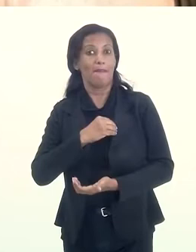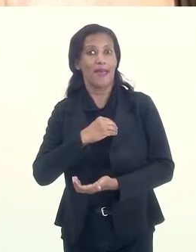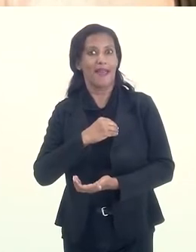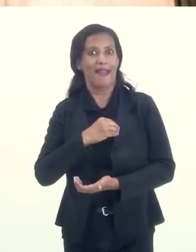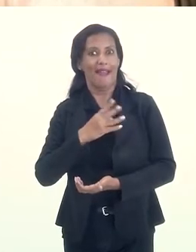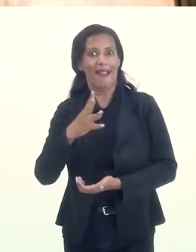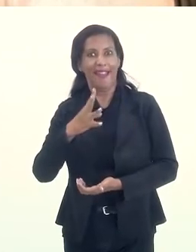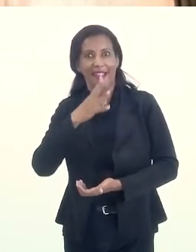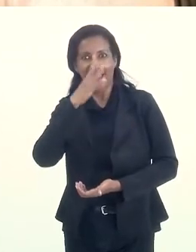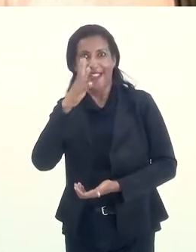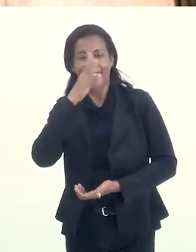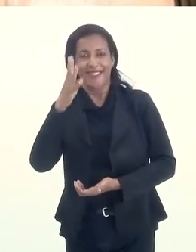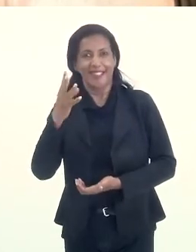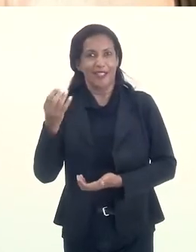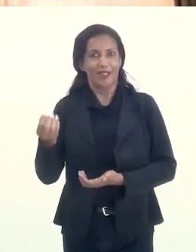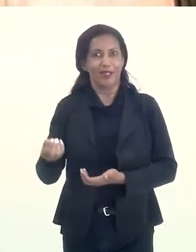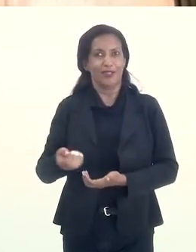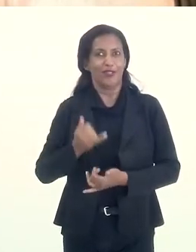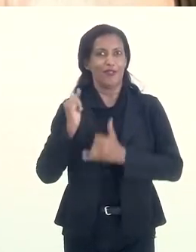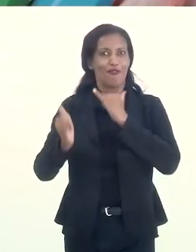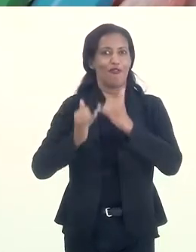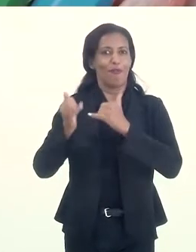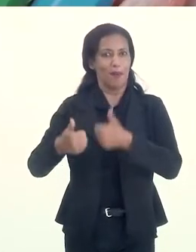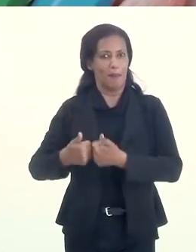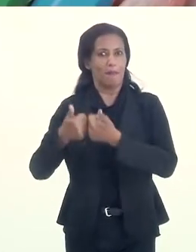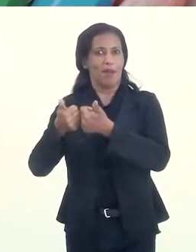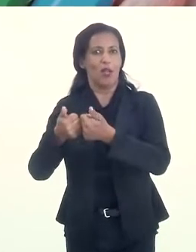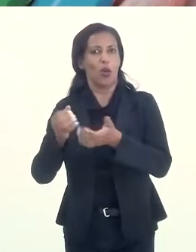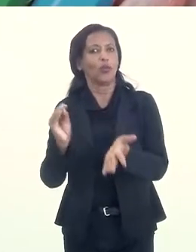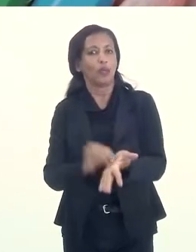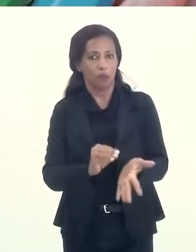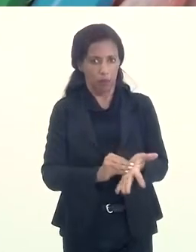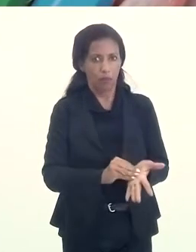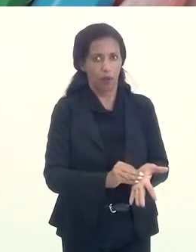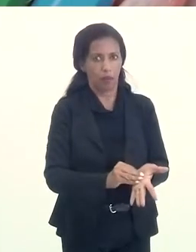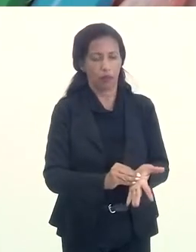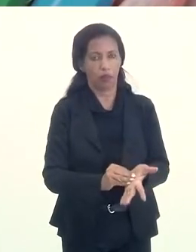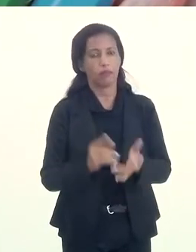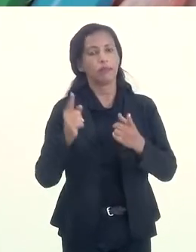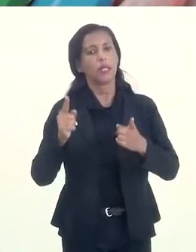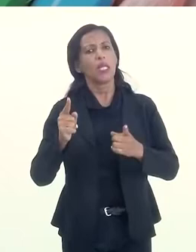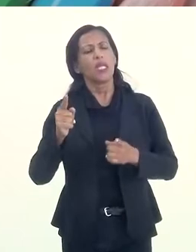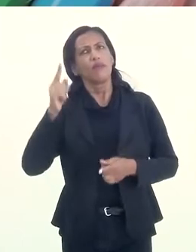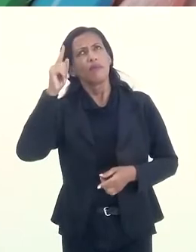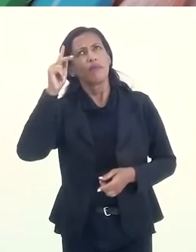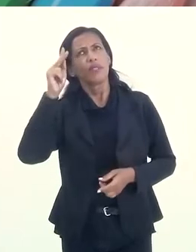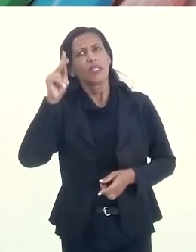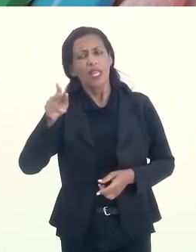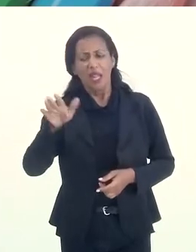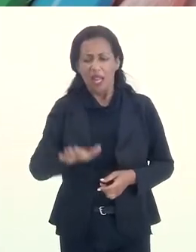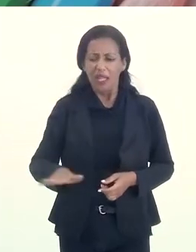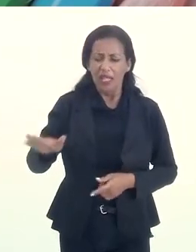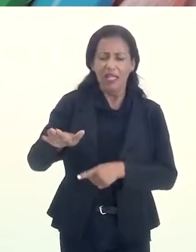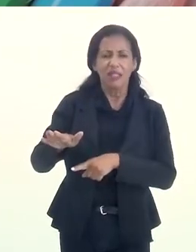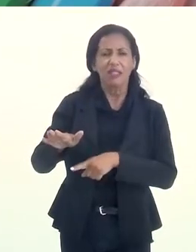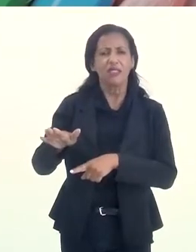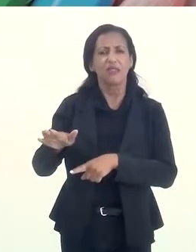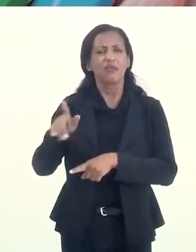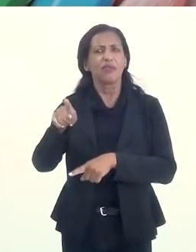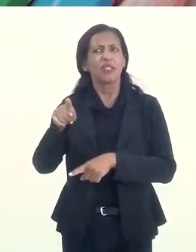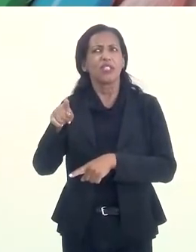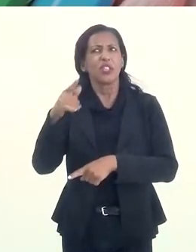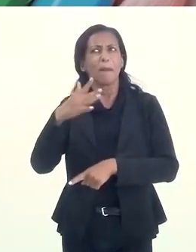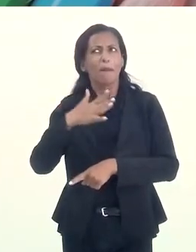pecar por excesso do que por carência. E ali, na infância, você descobre que gosta de ensinar e já